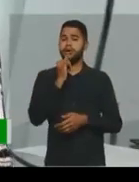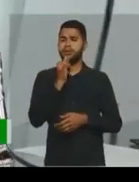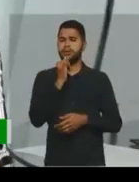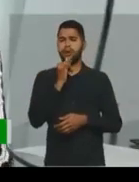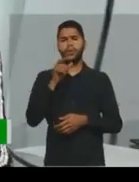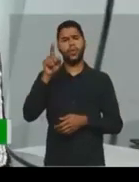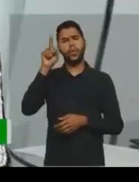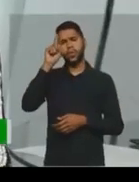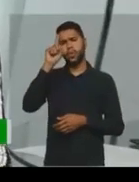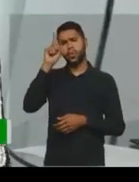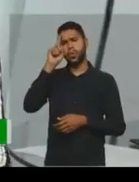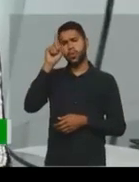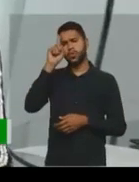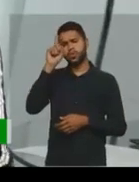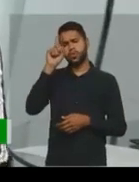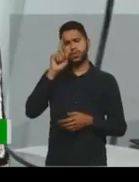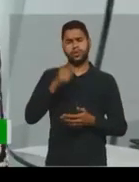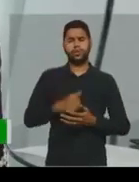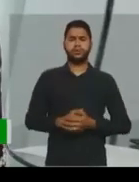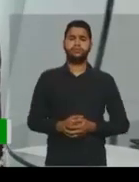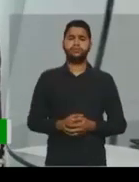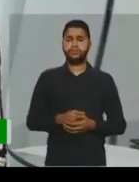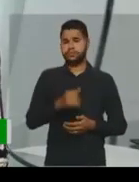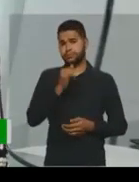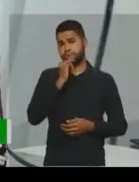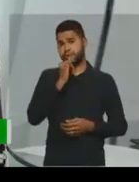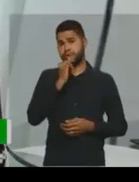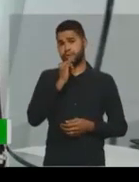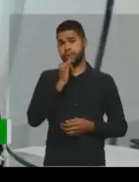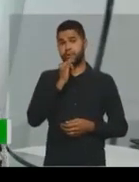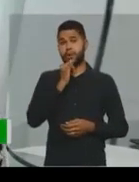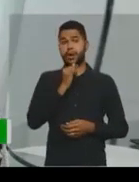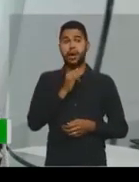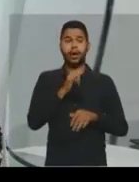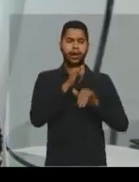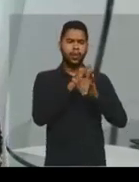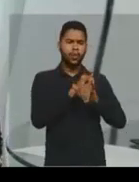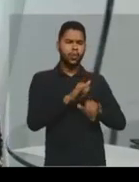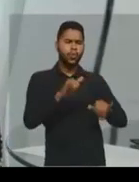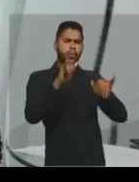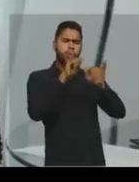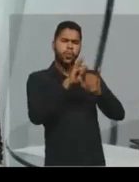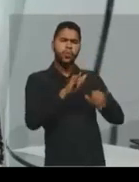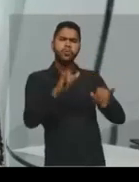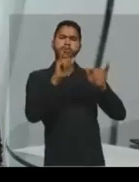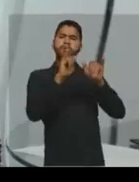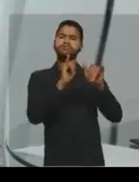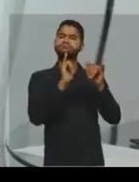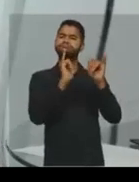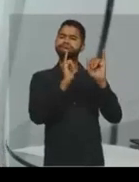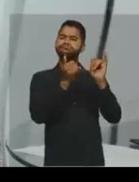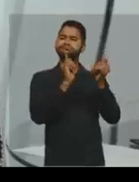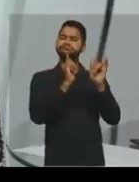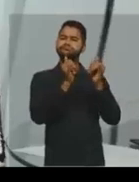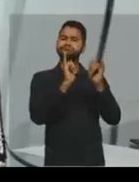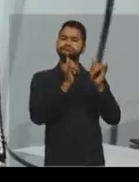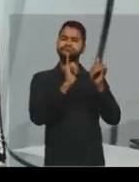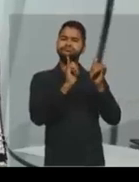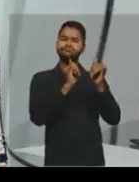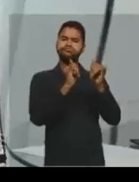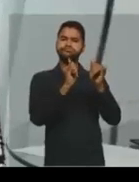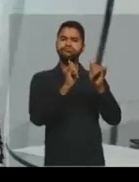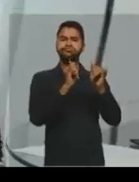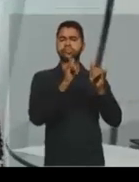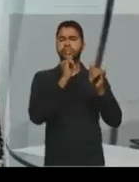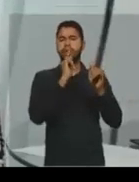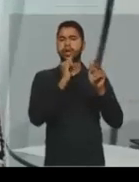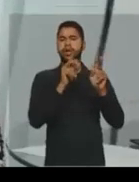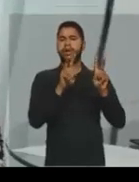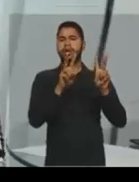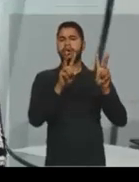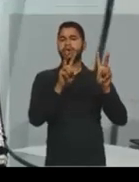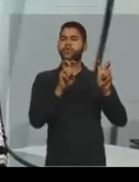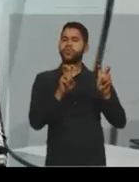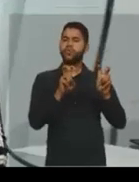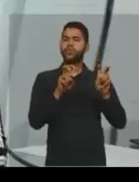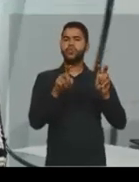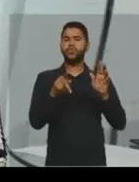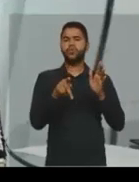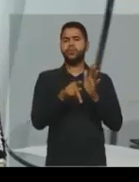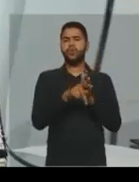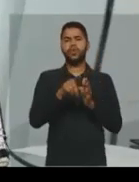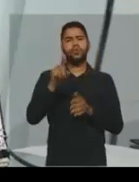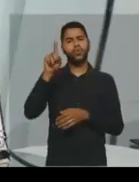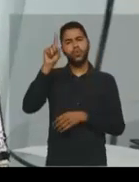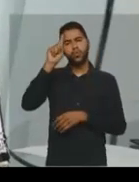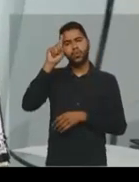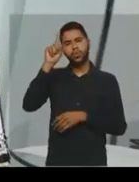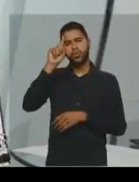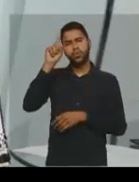cotidiano, ao nosso dia a dia. Vimos que a notícia tem essa intenção de informar, né, e são aqueles assuntos do dia